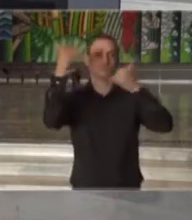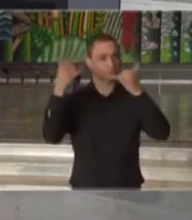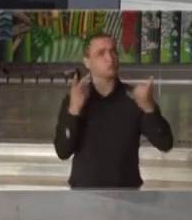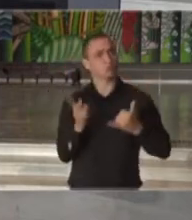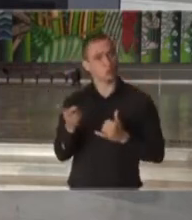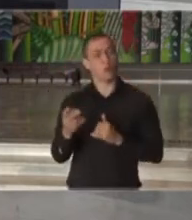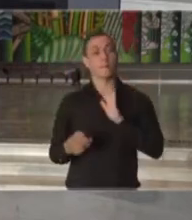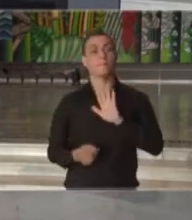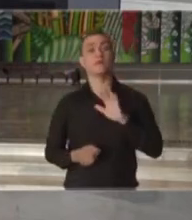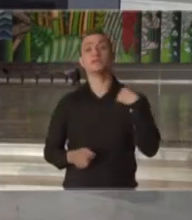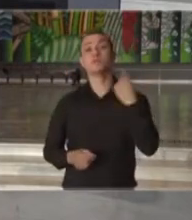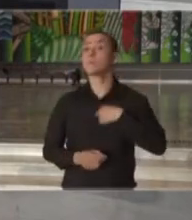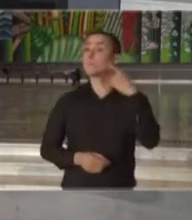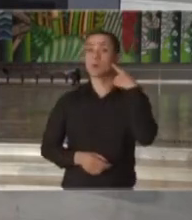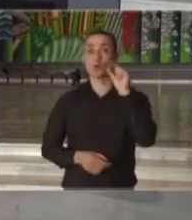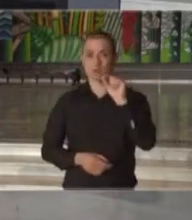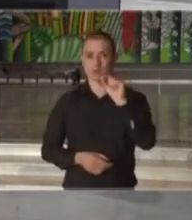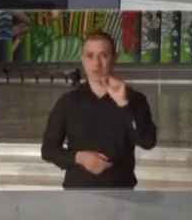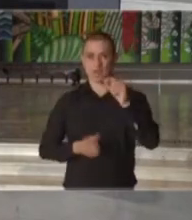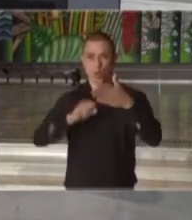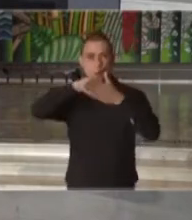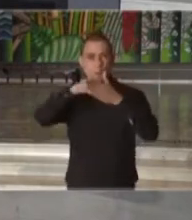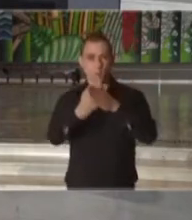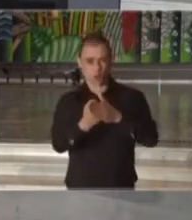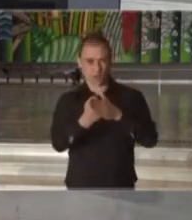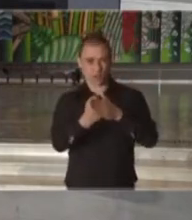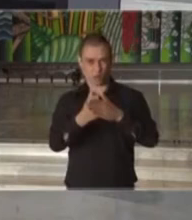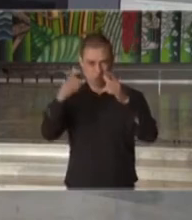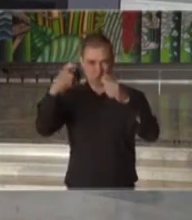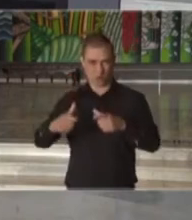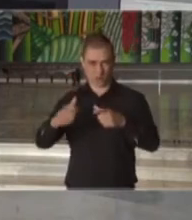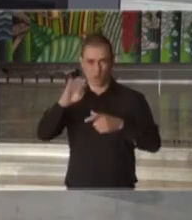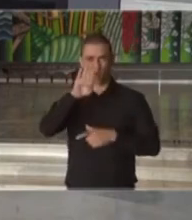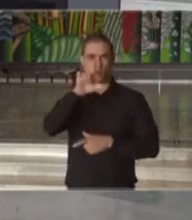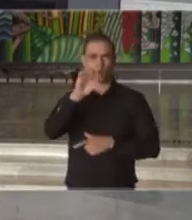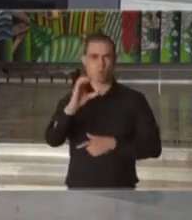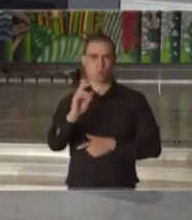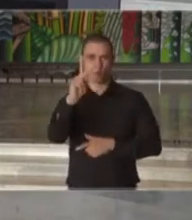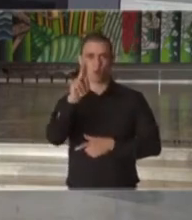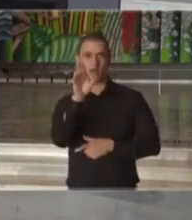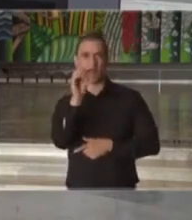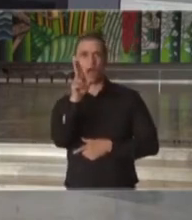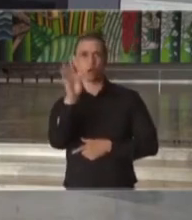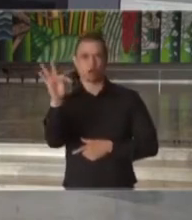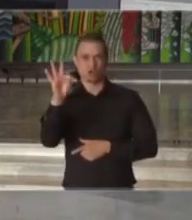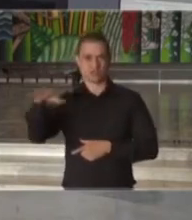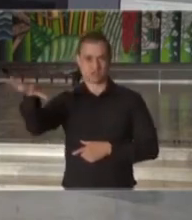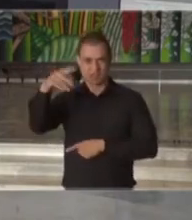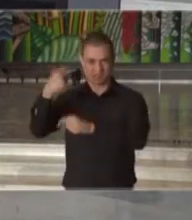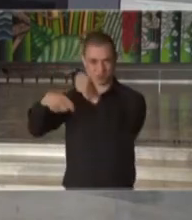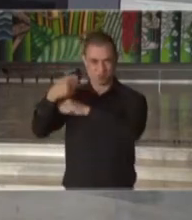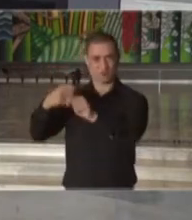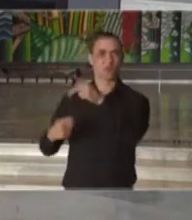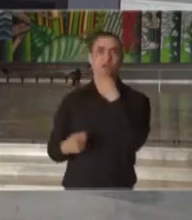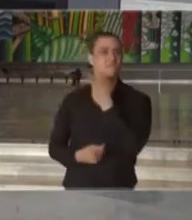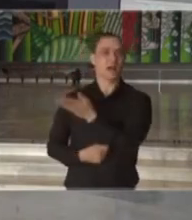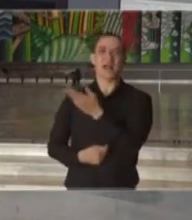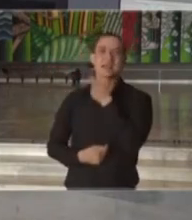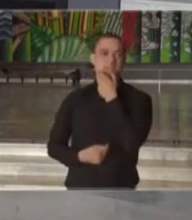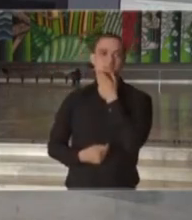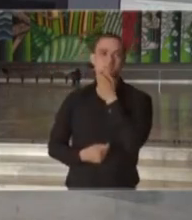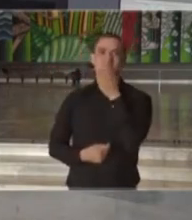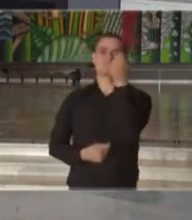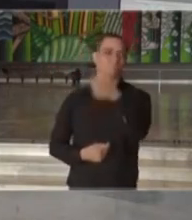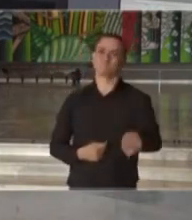Mas entendemos que o bloqueio total, o lockout, como se expressa no idioma inglês, neste momento não